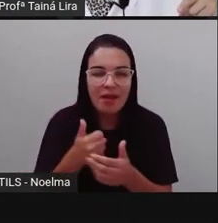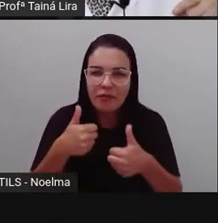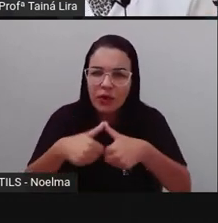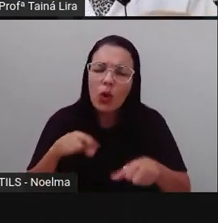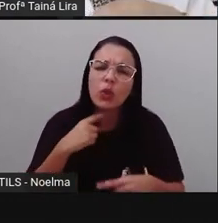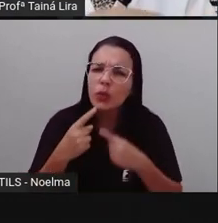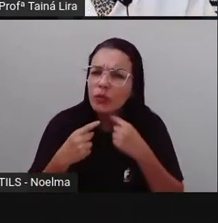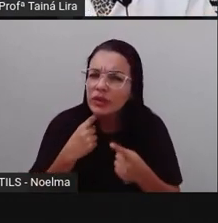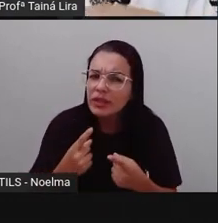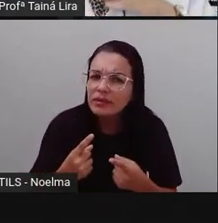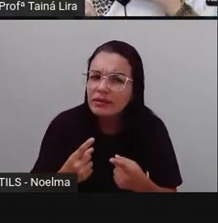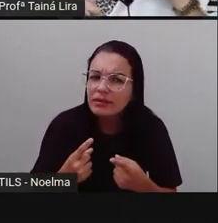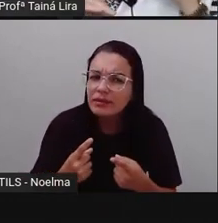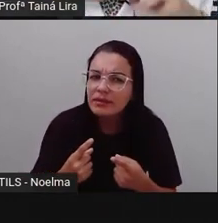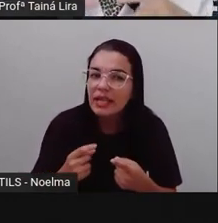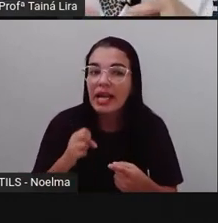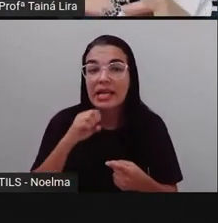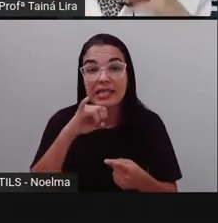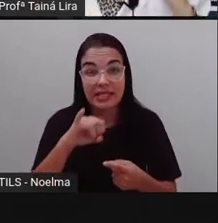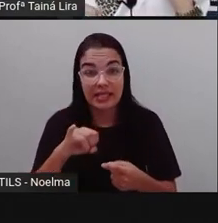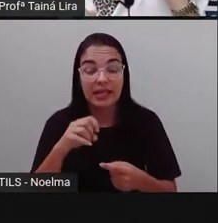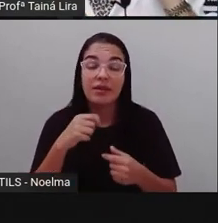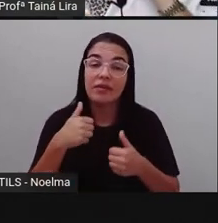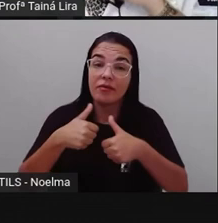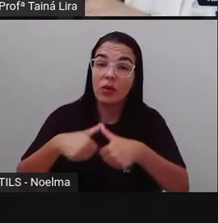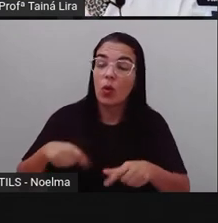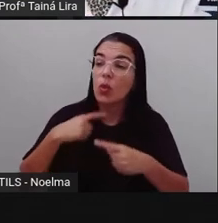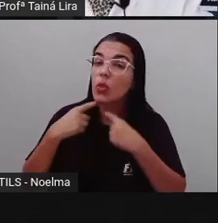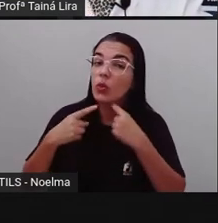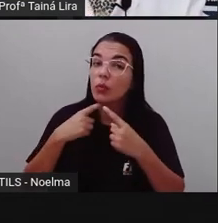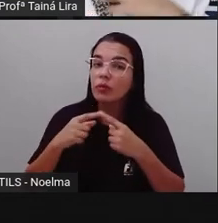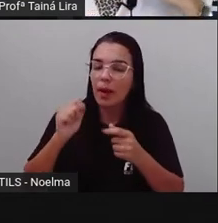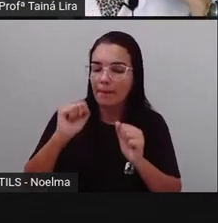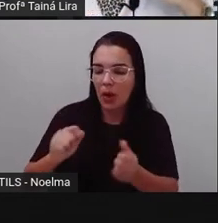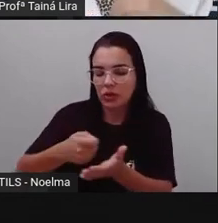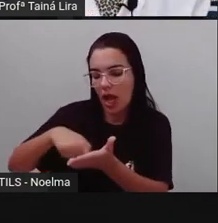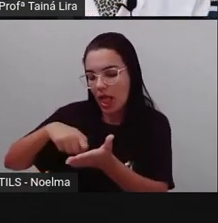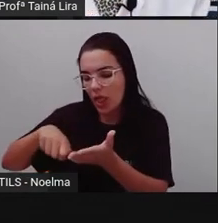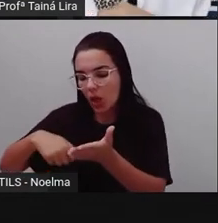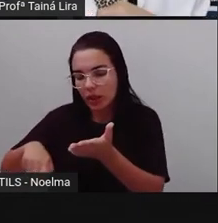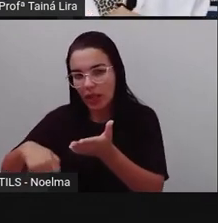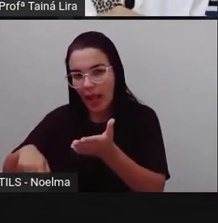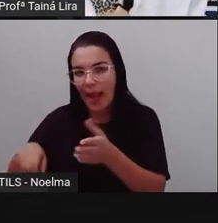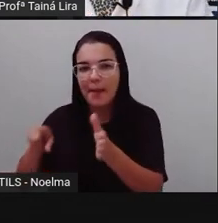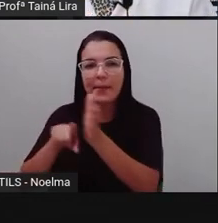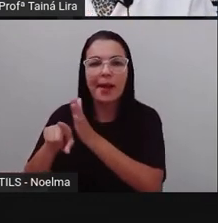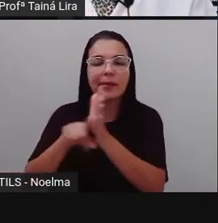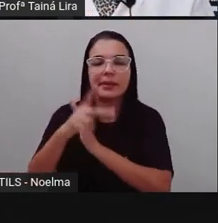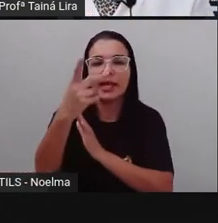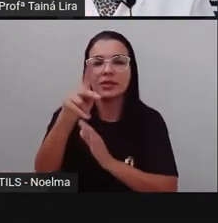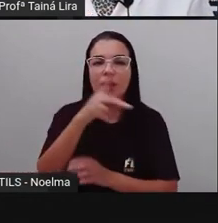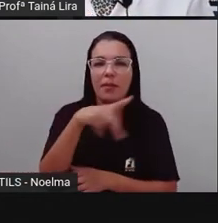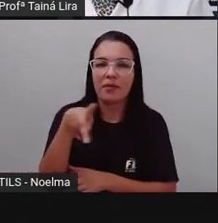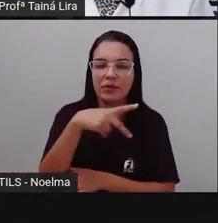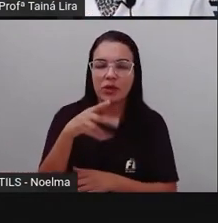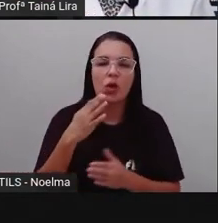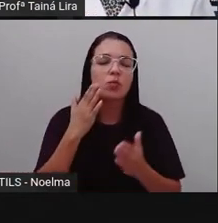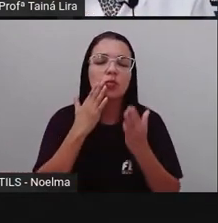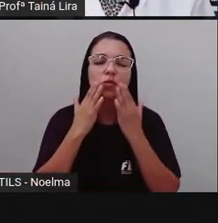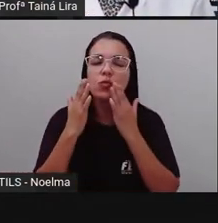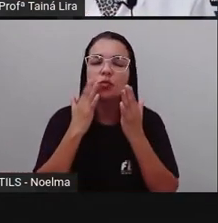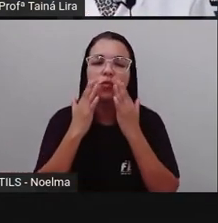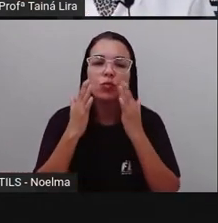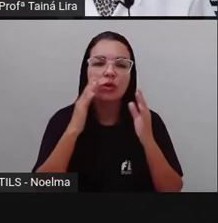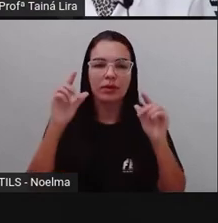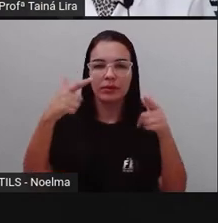ainda? Então, ficando dúvida, já sabe anotar e perguntar, pronto, tá certo? Beijo, até a